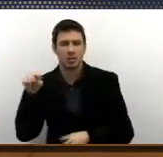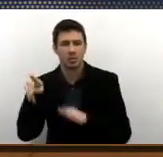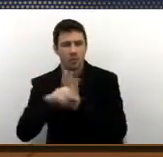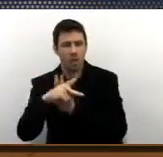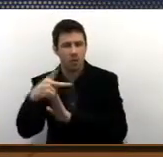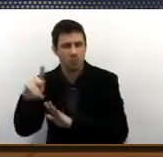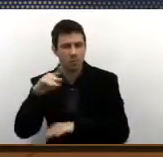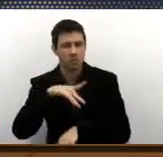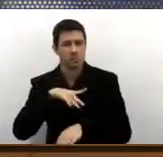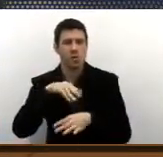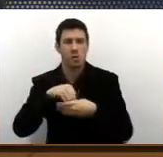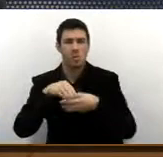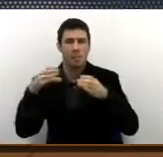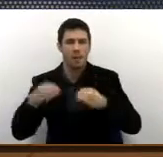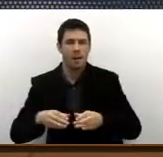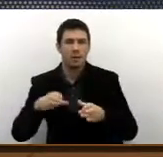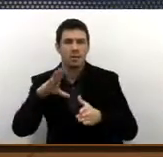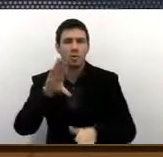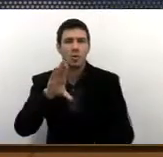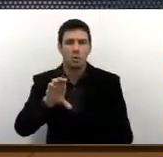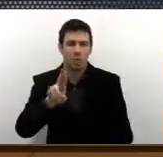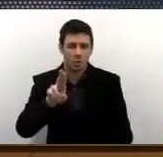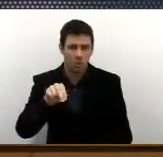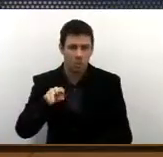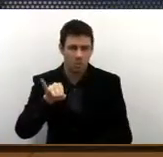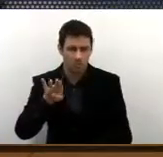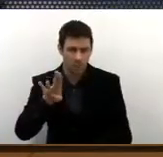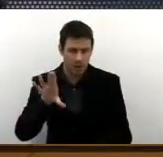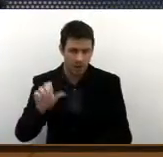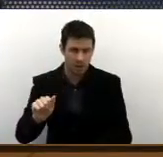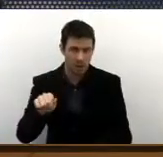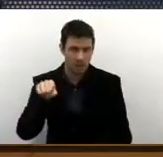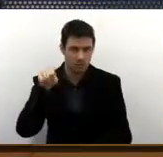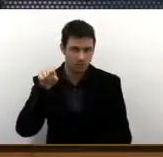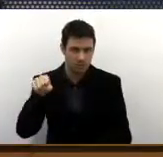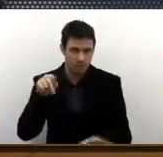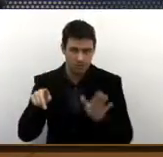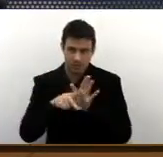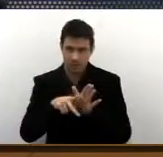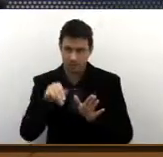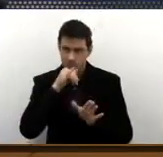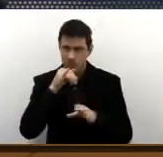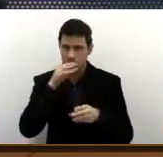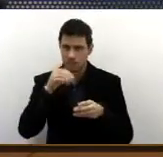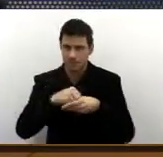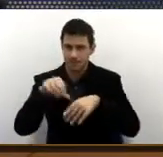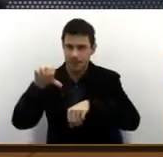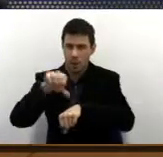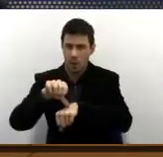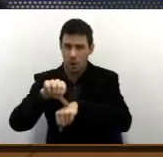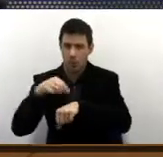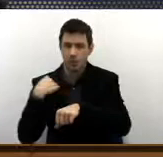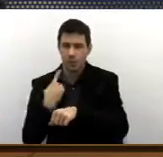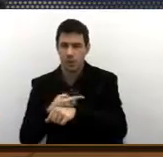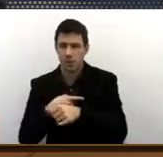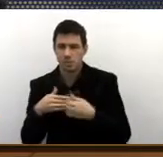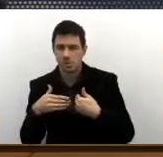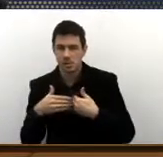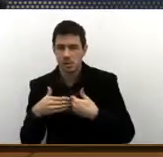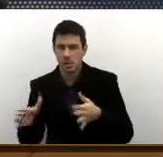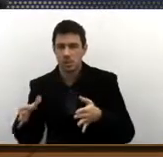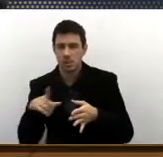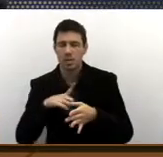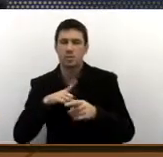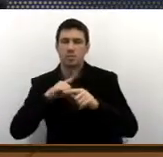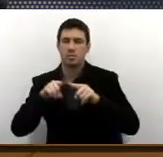é importante salientar que este Ciete em Cumbica, nós inauguramos agora lá a sala do